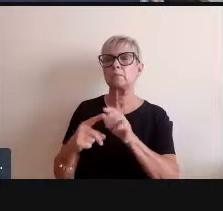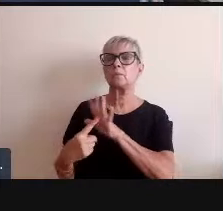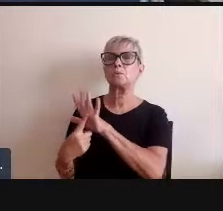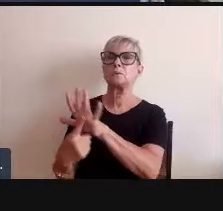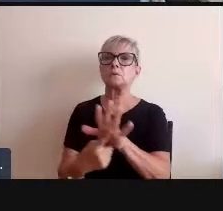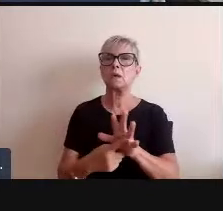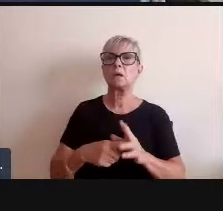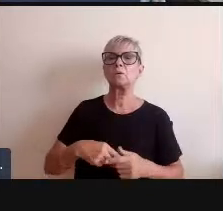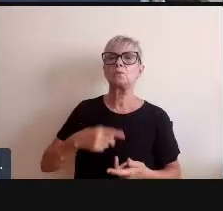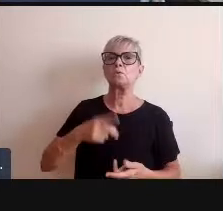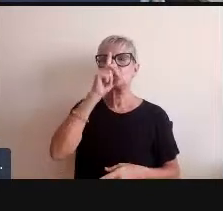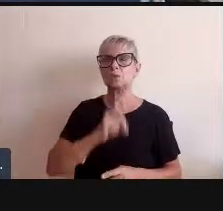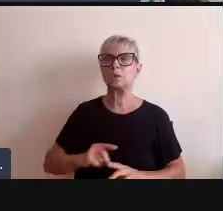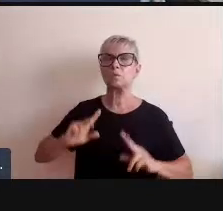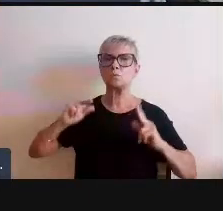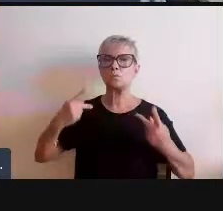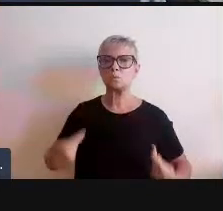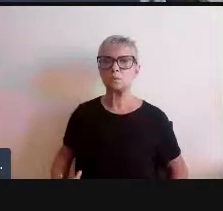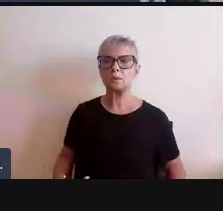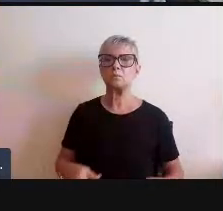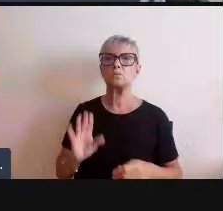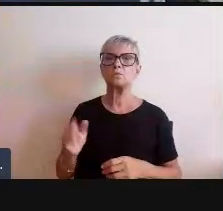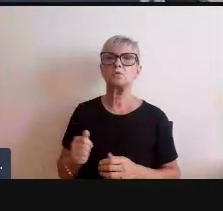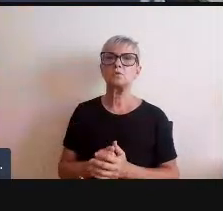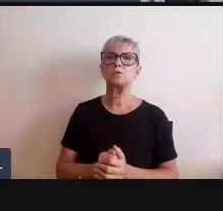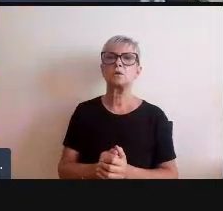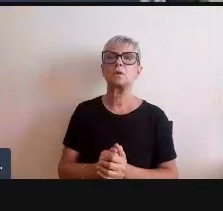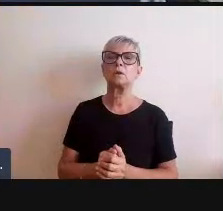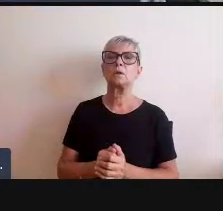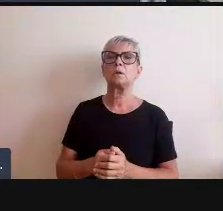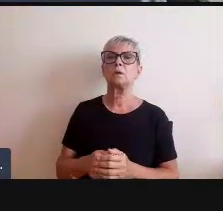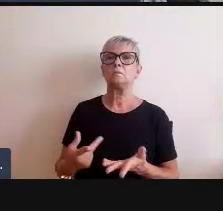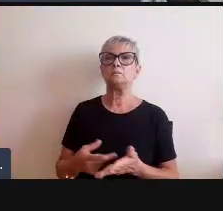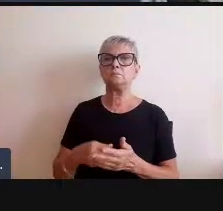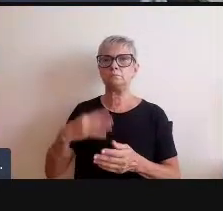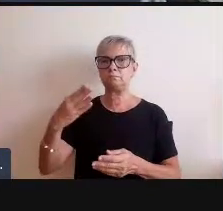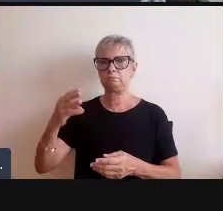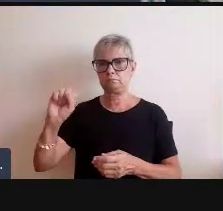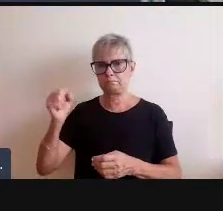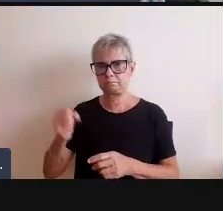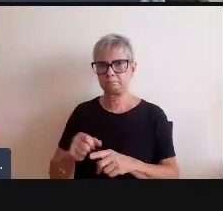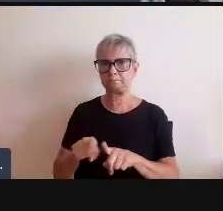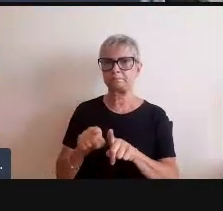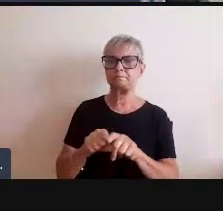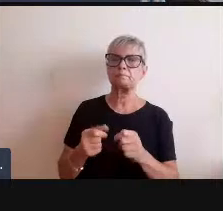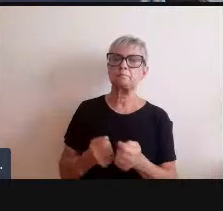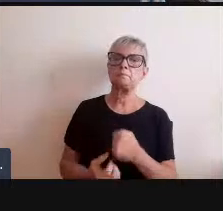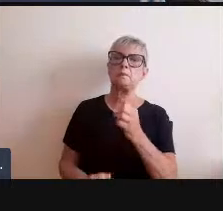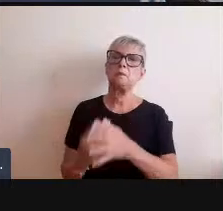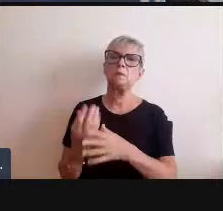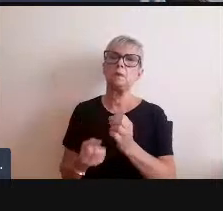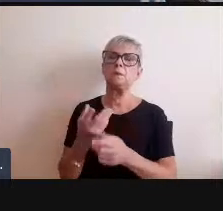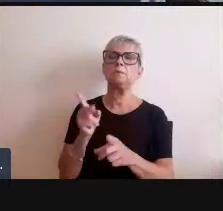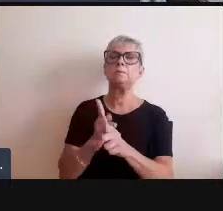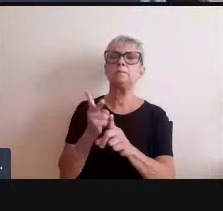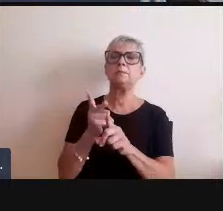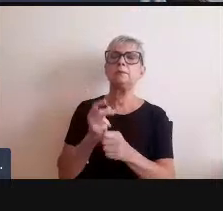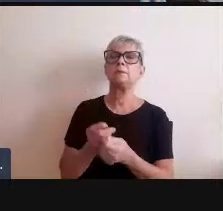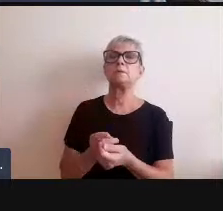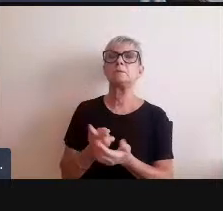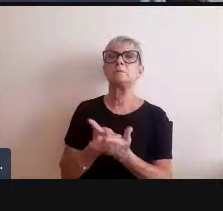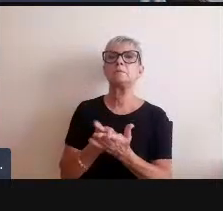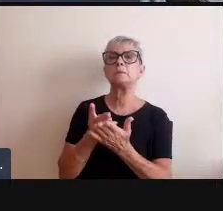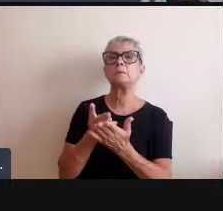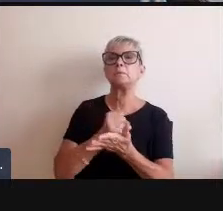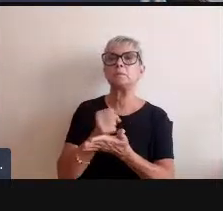foi ratificada em 1948 a Unesco já foi criada no mesmo ano a OMS em